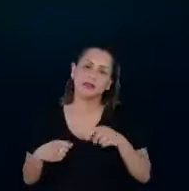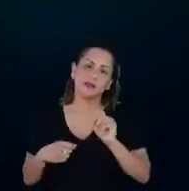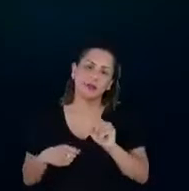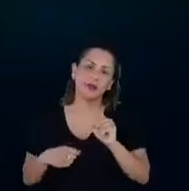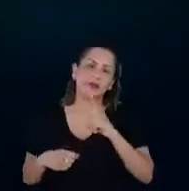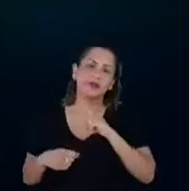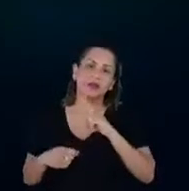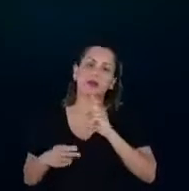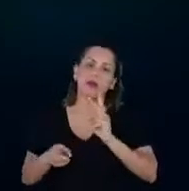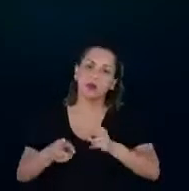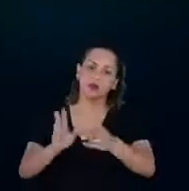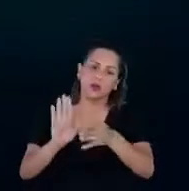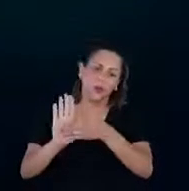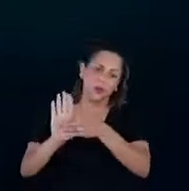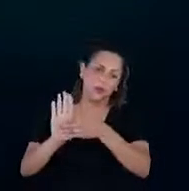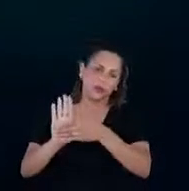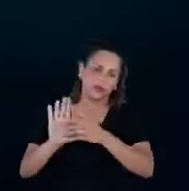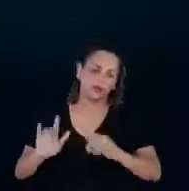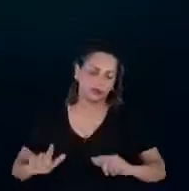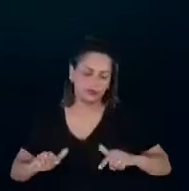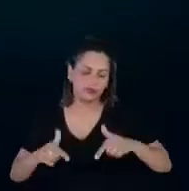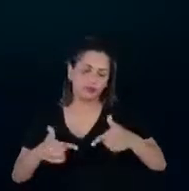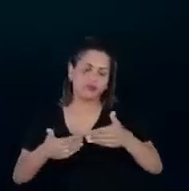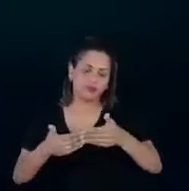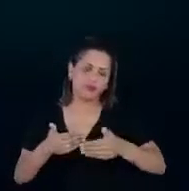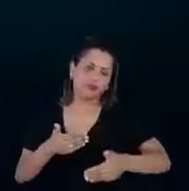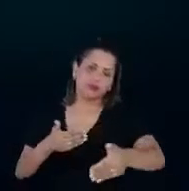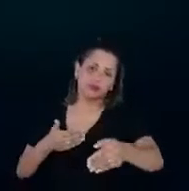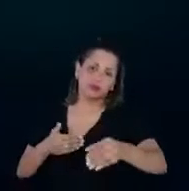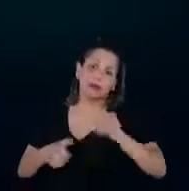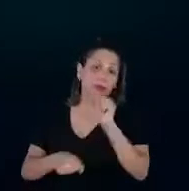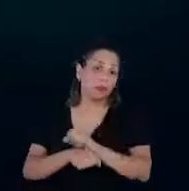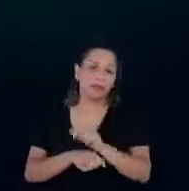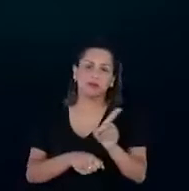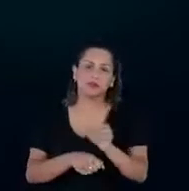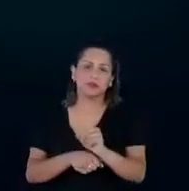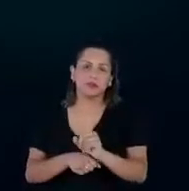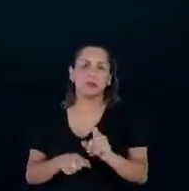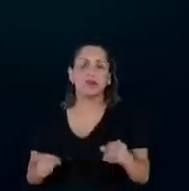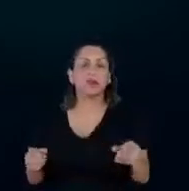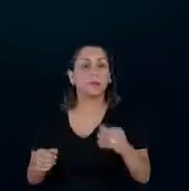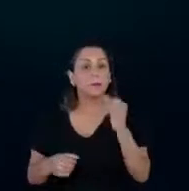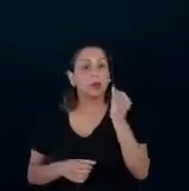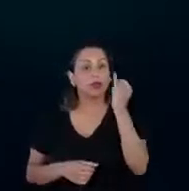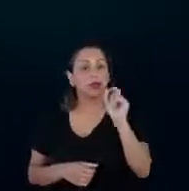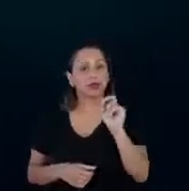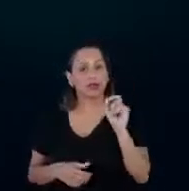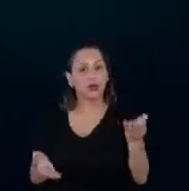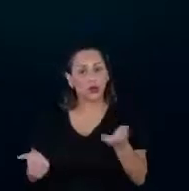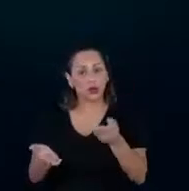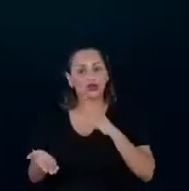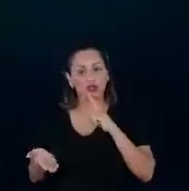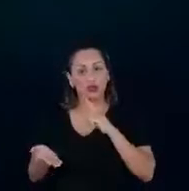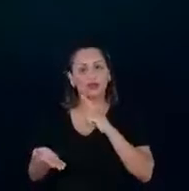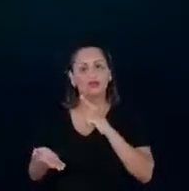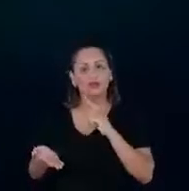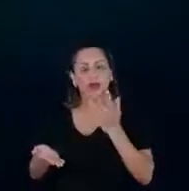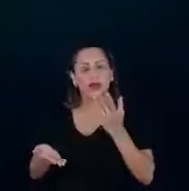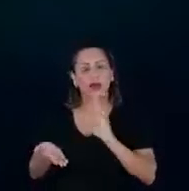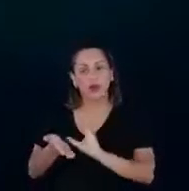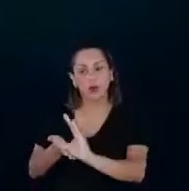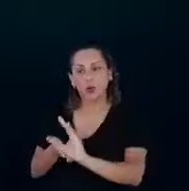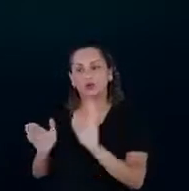forma de atuação, então é muito importante que o recurso que hoje está aplicado para a política pública de eficiência energética,